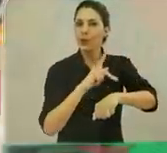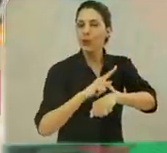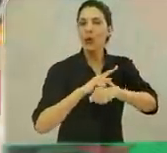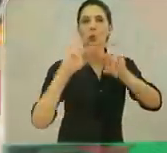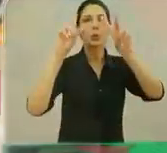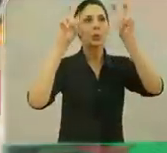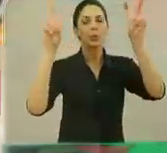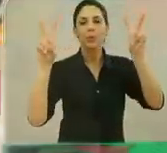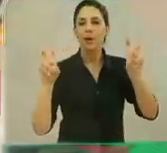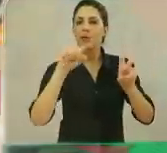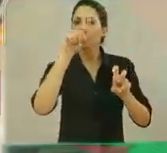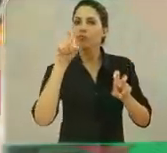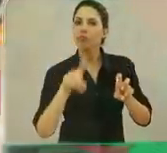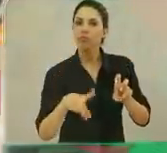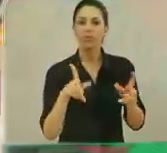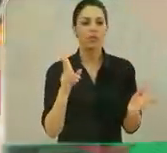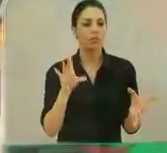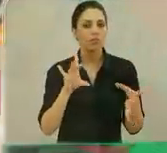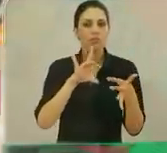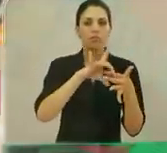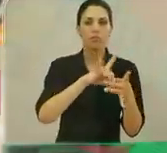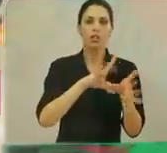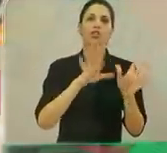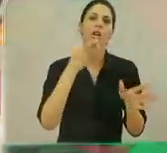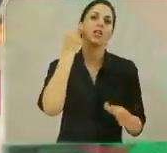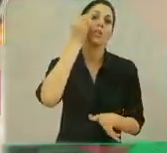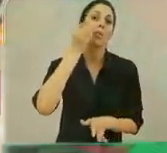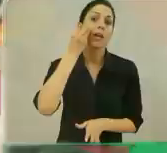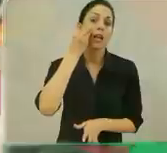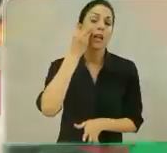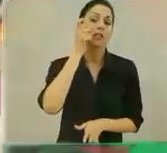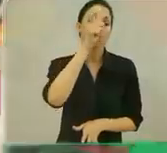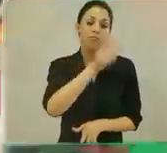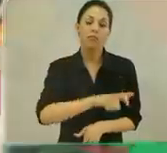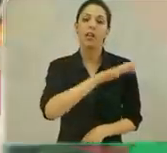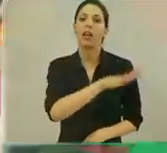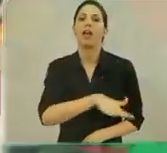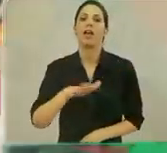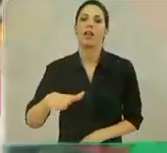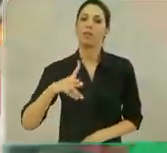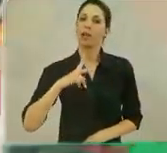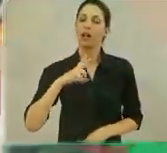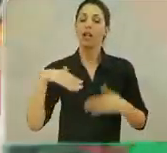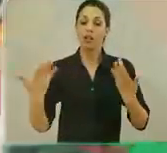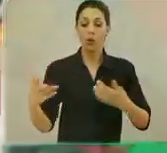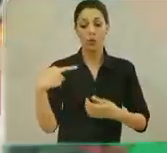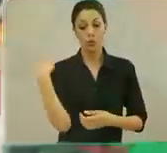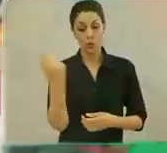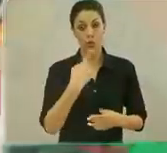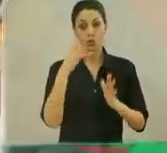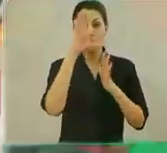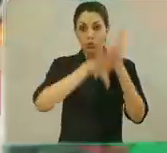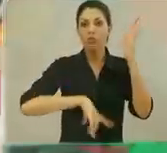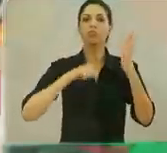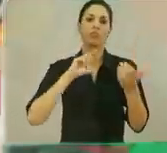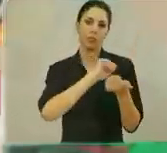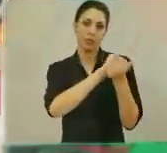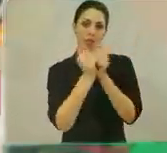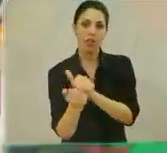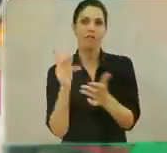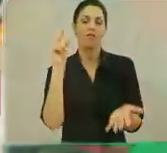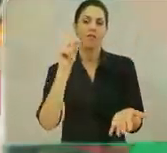ele foi e as questões são todas voltadas para o que ele já realizou. Então o nosso currículo é